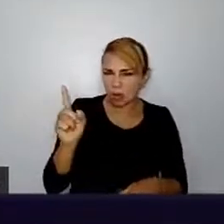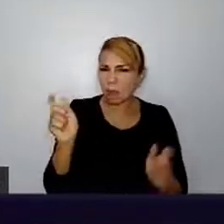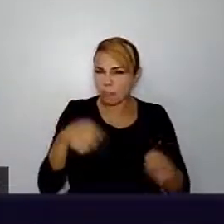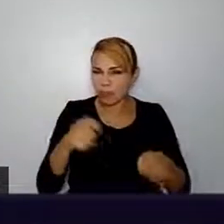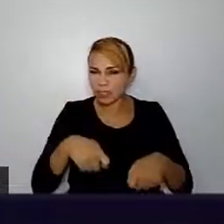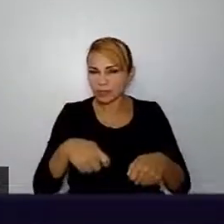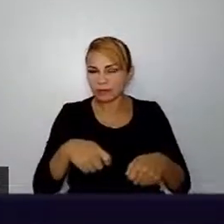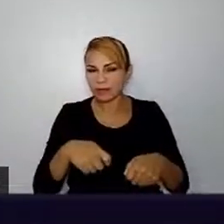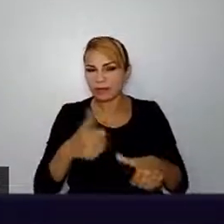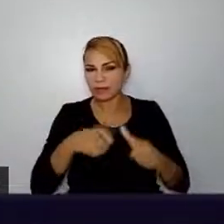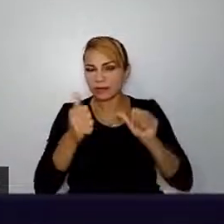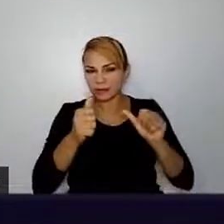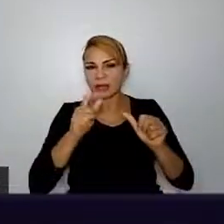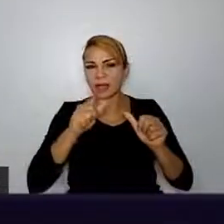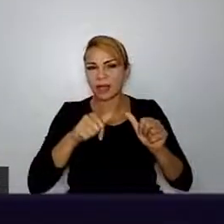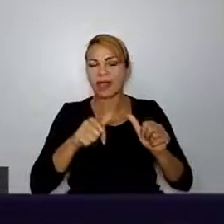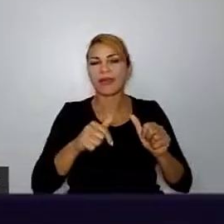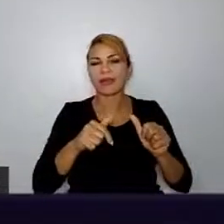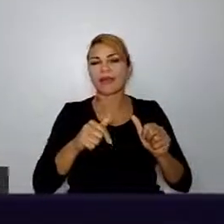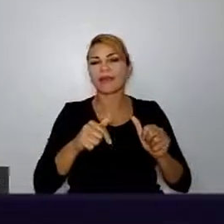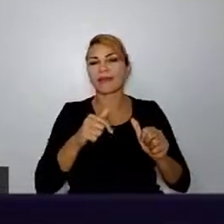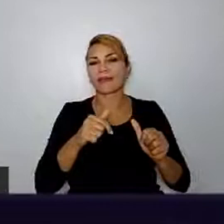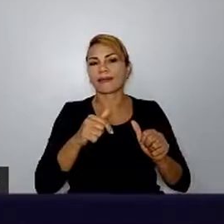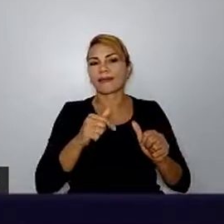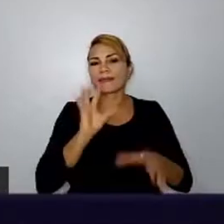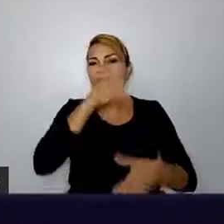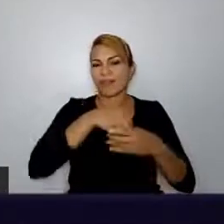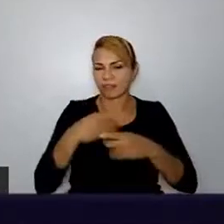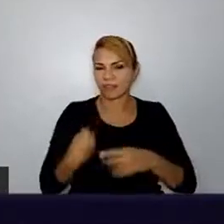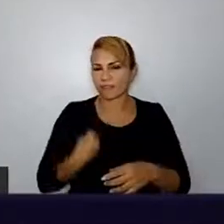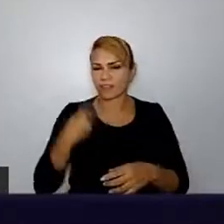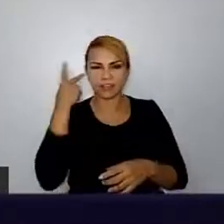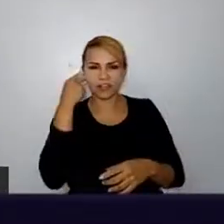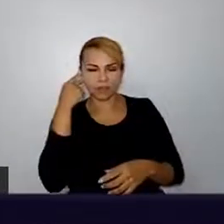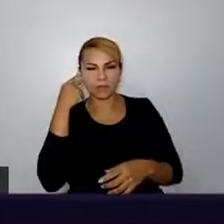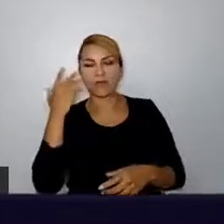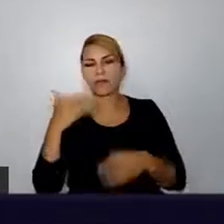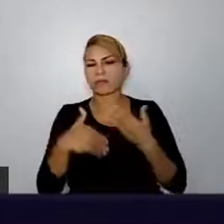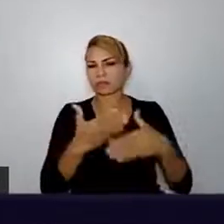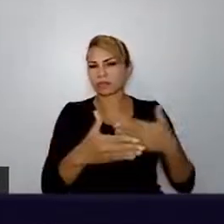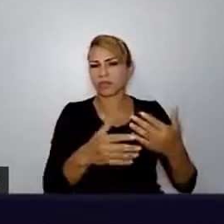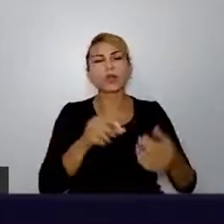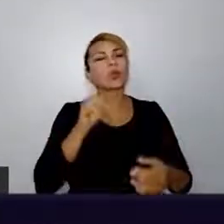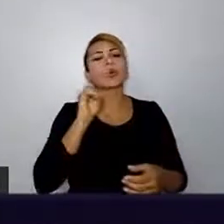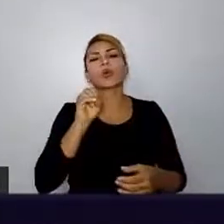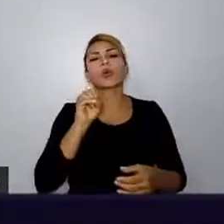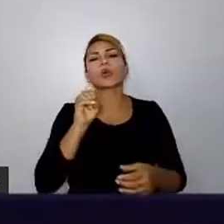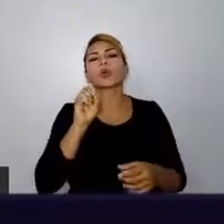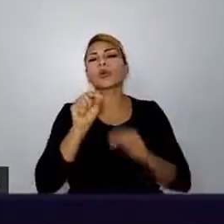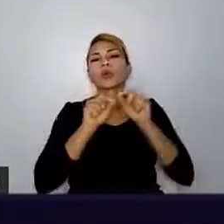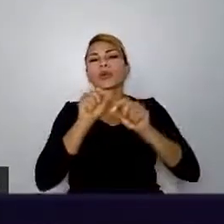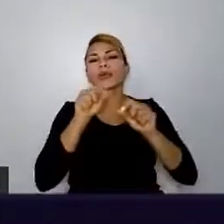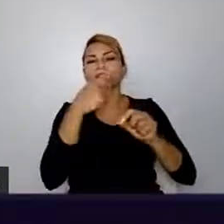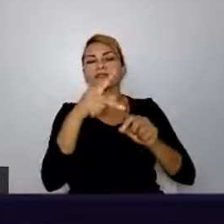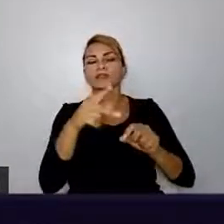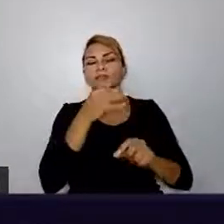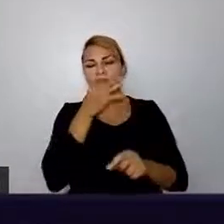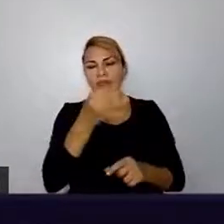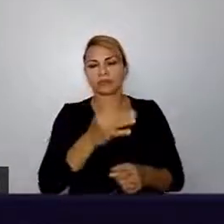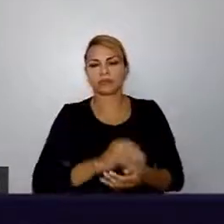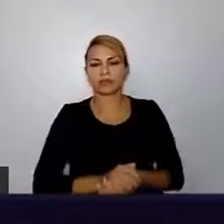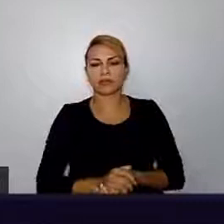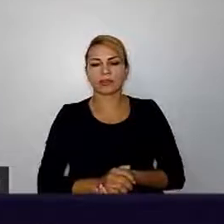que faz parte do jogo, enfim, o que você acha desse efeito colateral? Eu total,